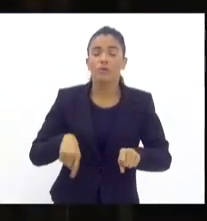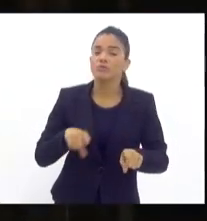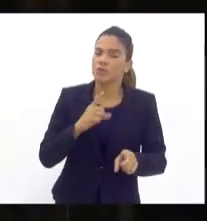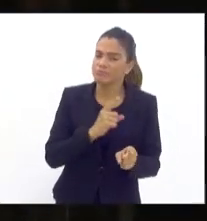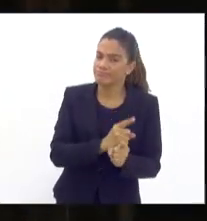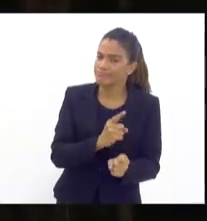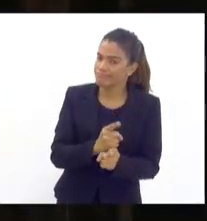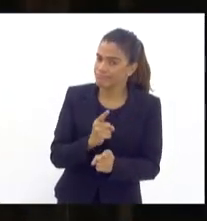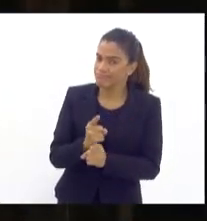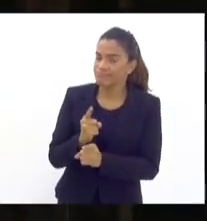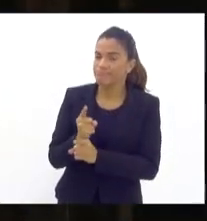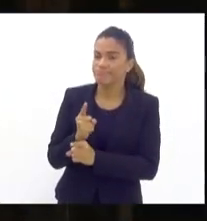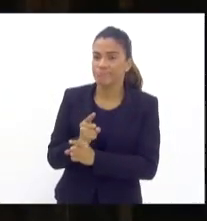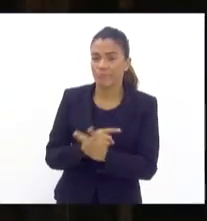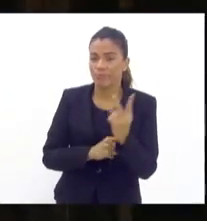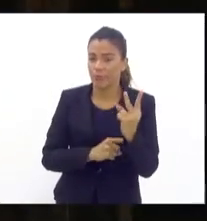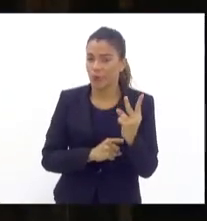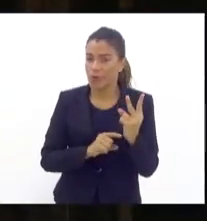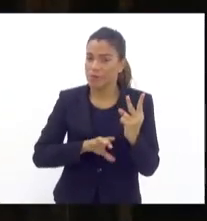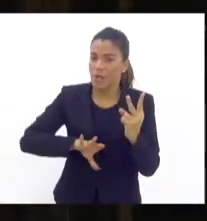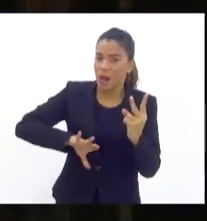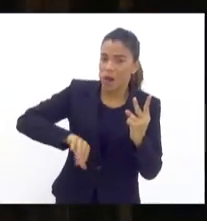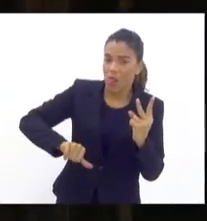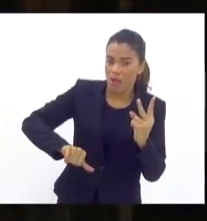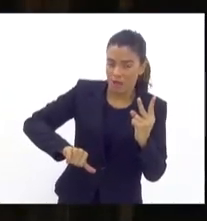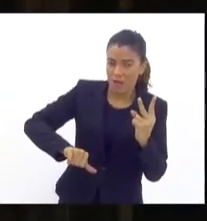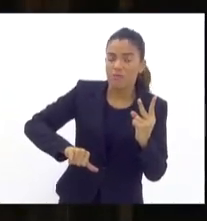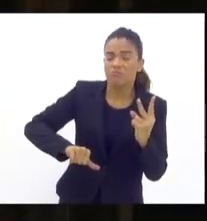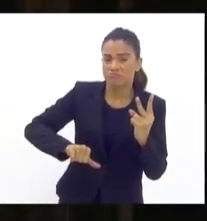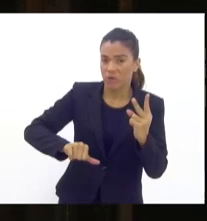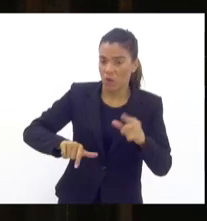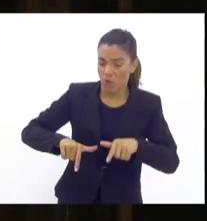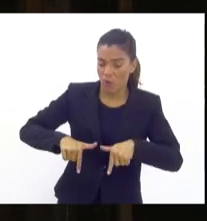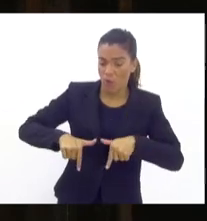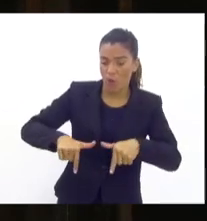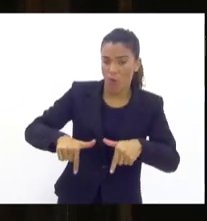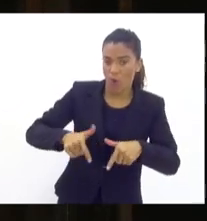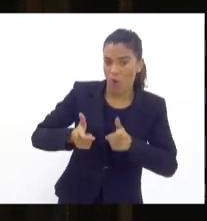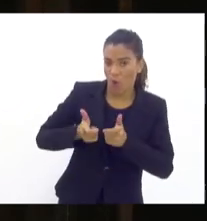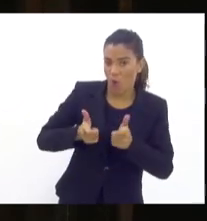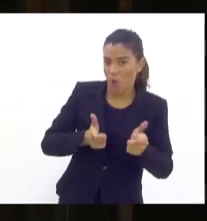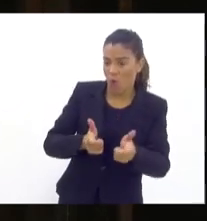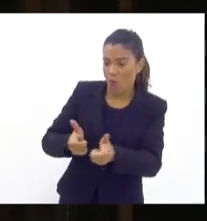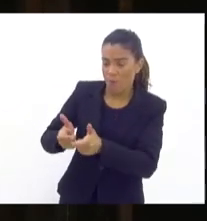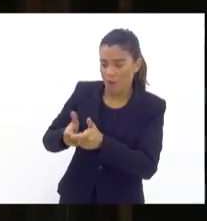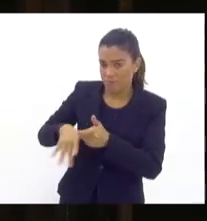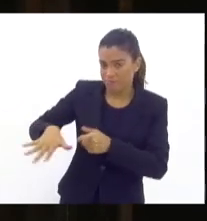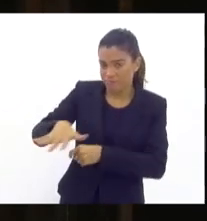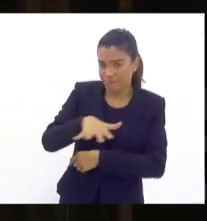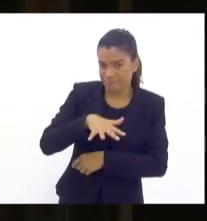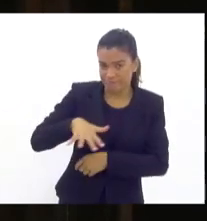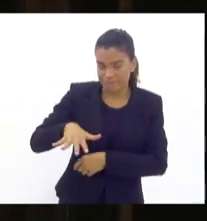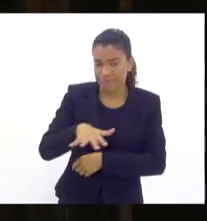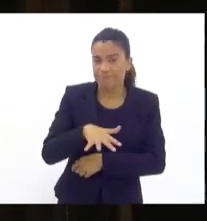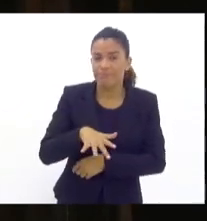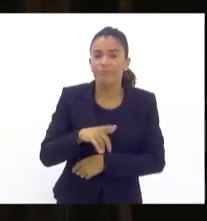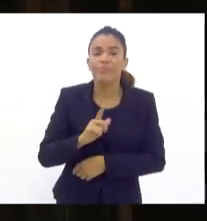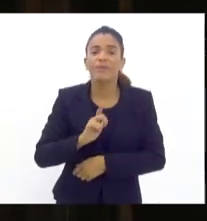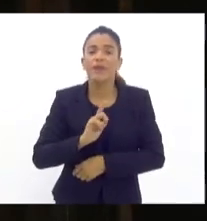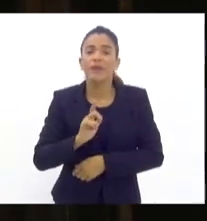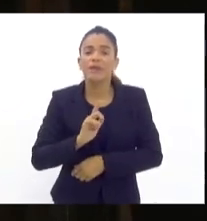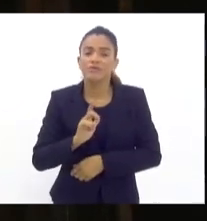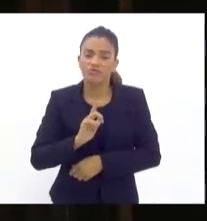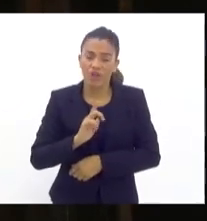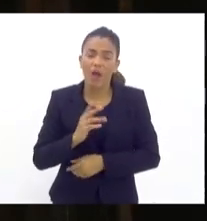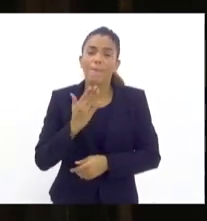identificou dois ladrões que estão agindo ali, e a gente está com representação